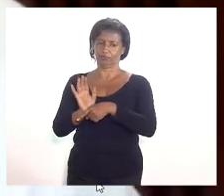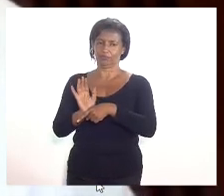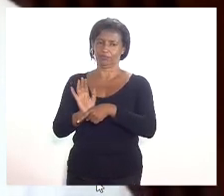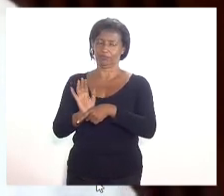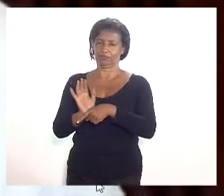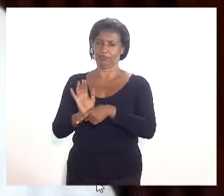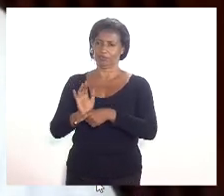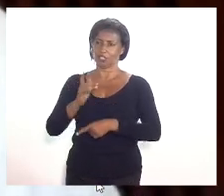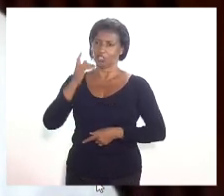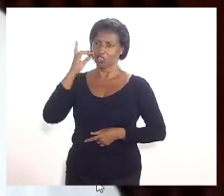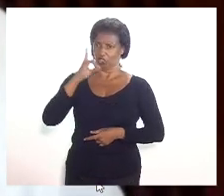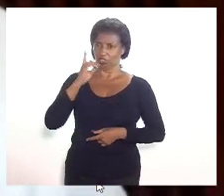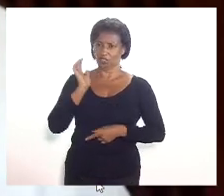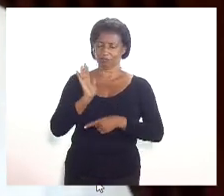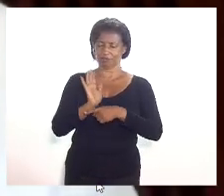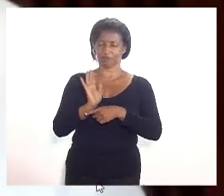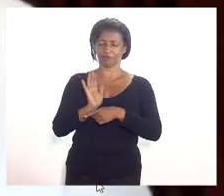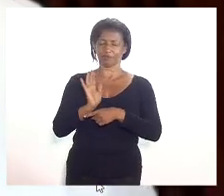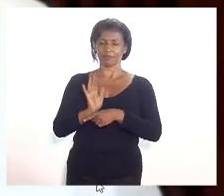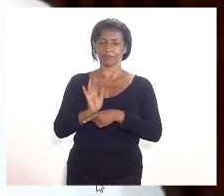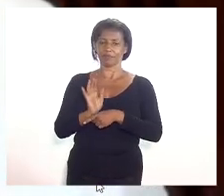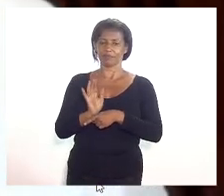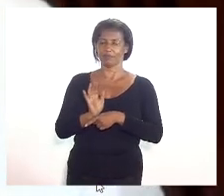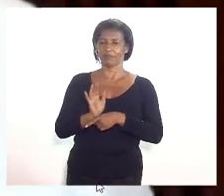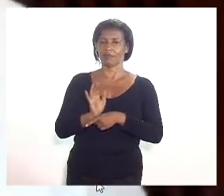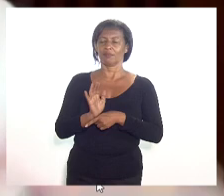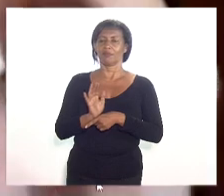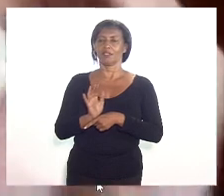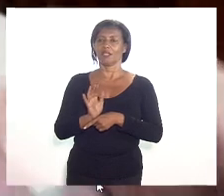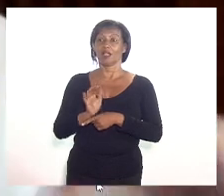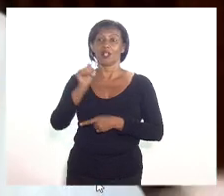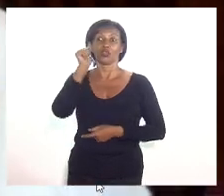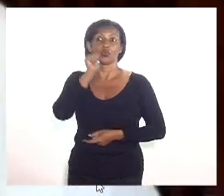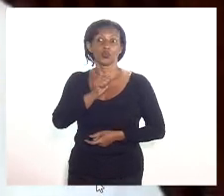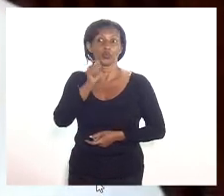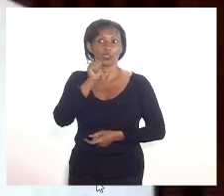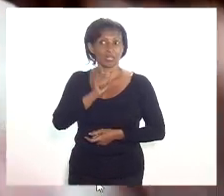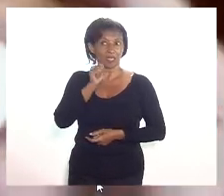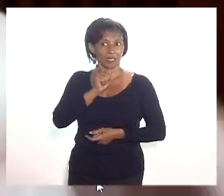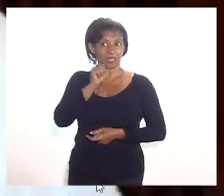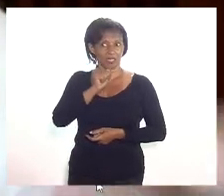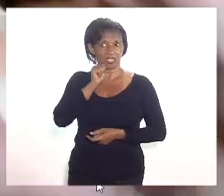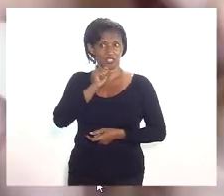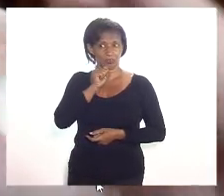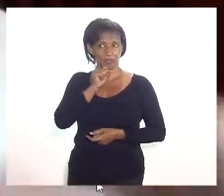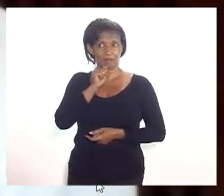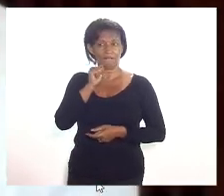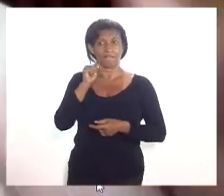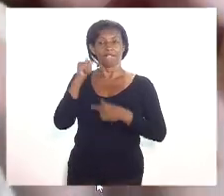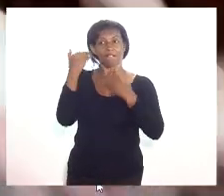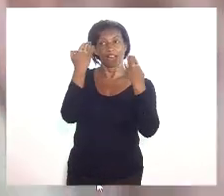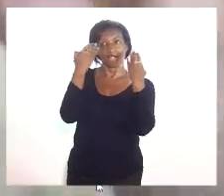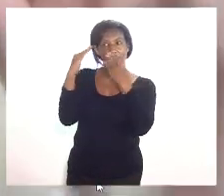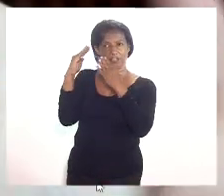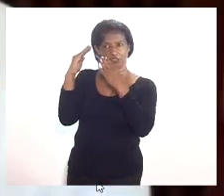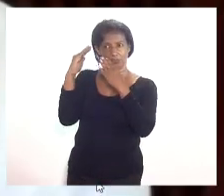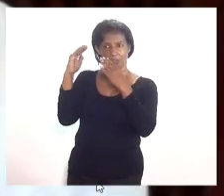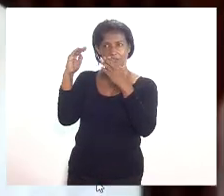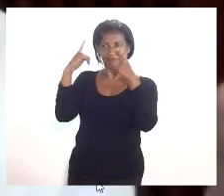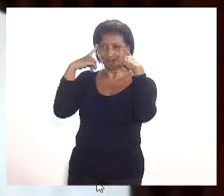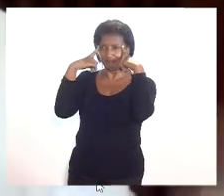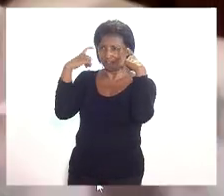fica garantido o direito de assistência da defensoria pública do Estado do Rio de Janeiro às mulheres vítimas de violência de qualquer